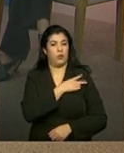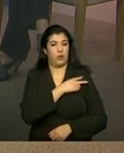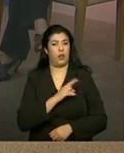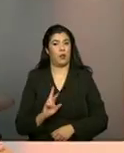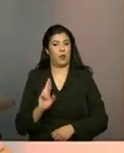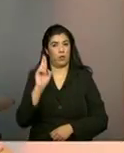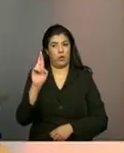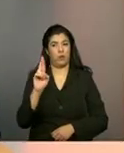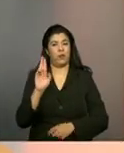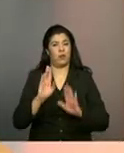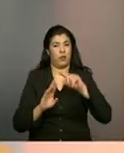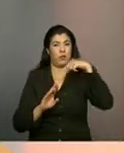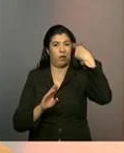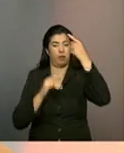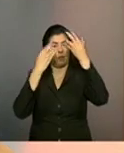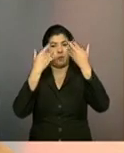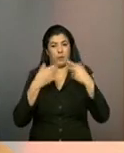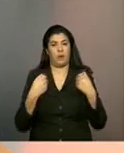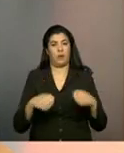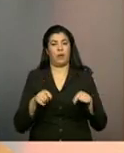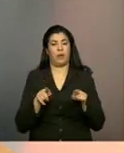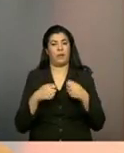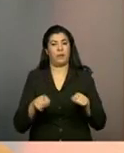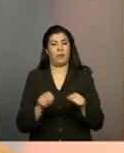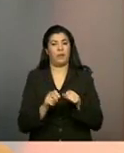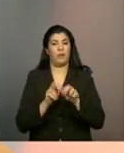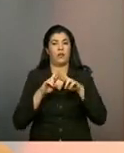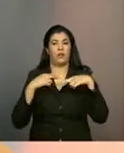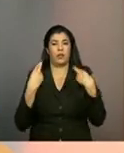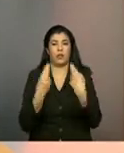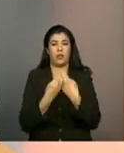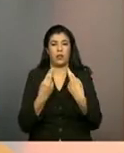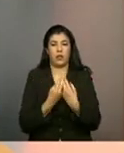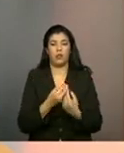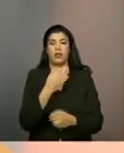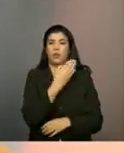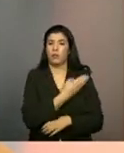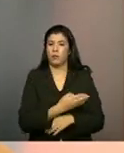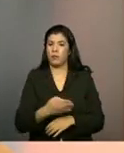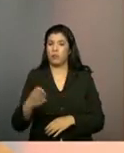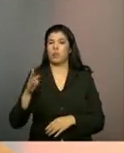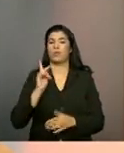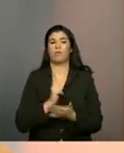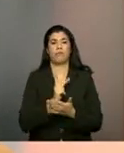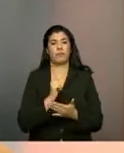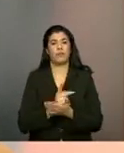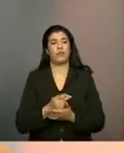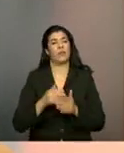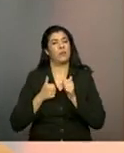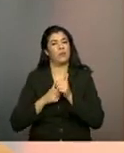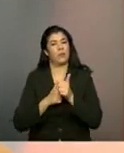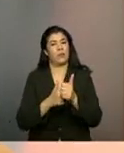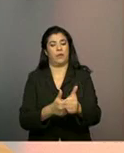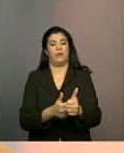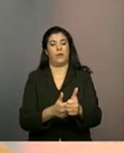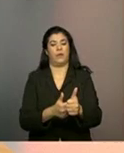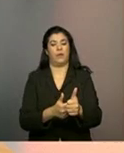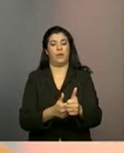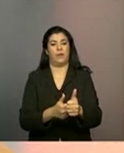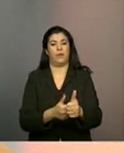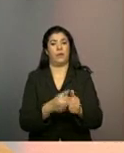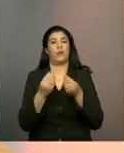mais à frente, mas ele também, ele faz reuniões periódicas, é importante que se faça isso para o acompanhamento do